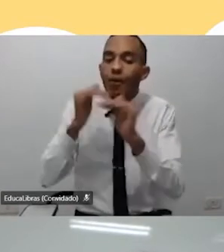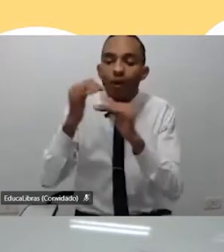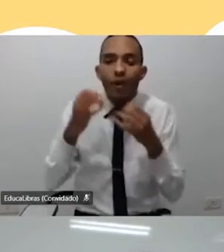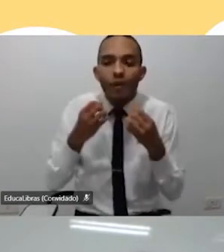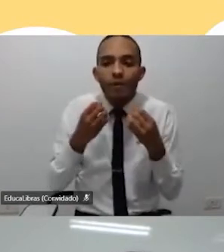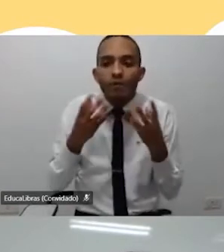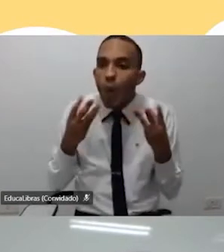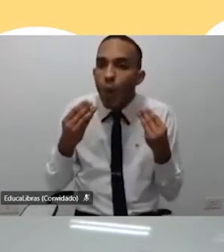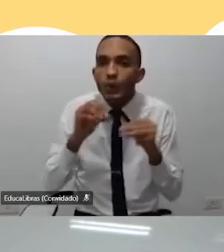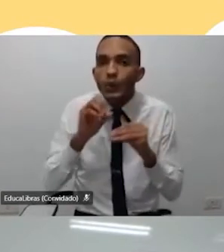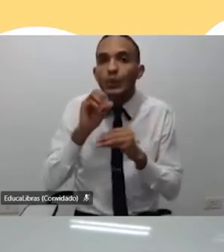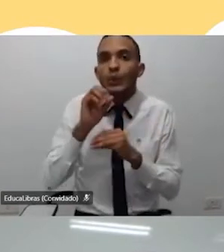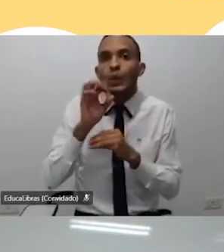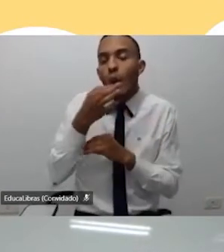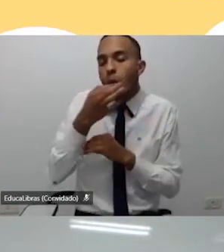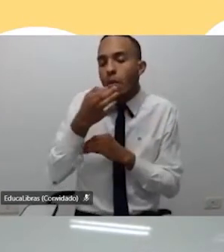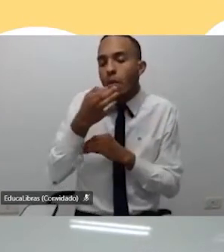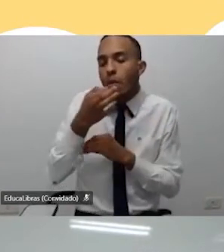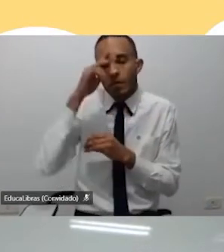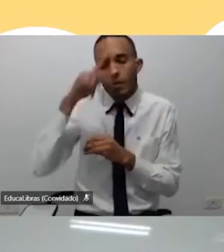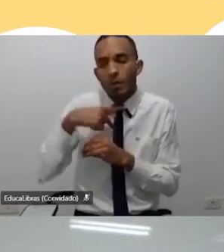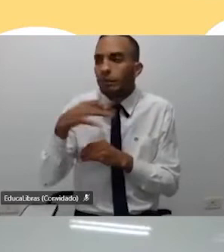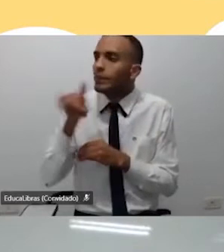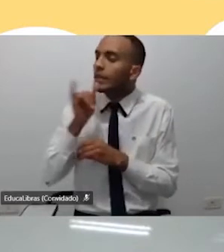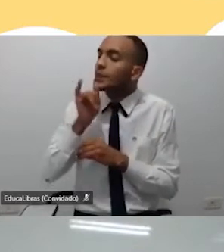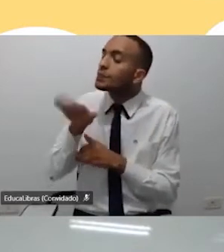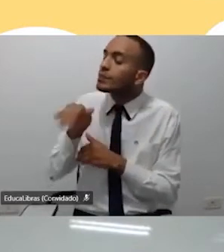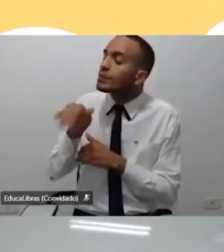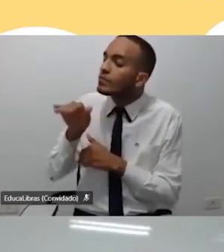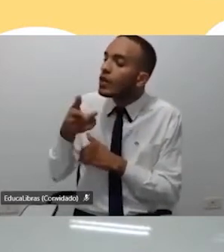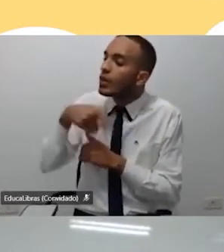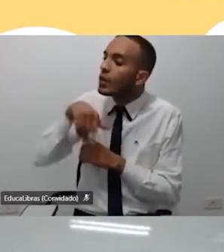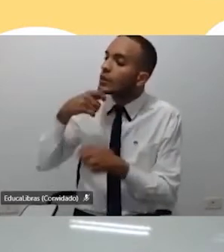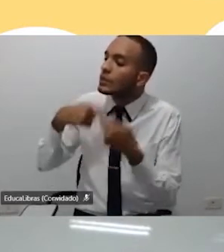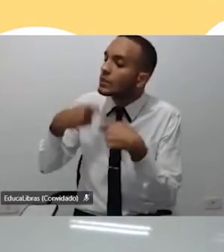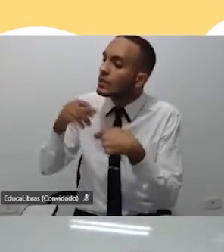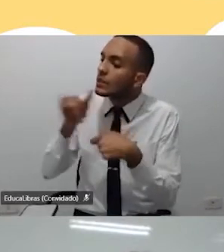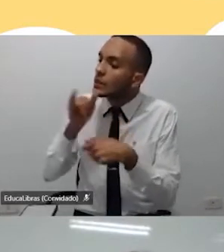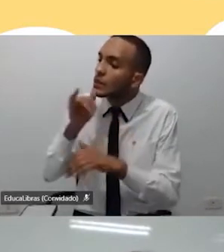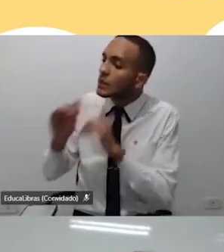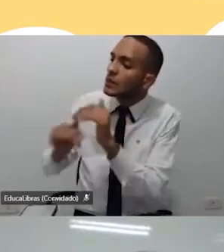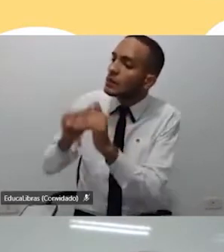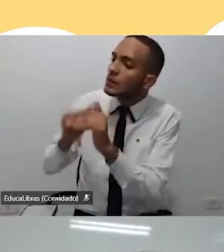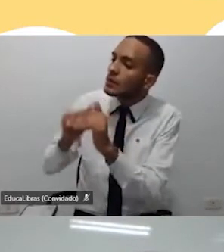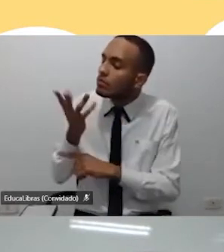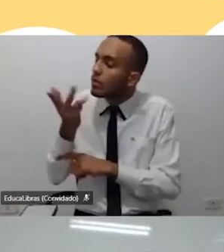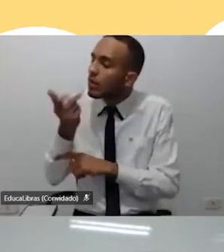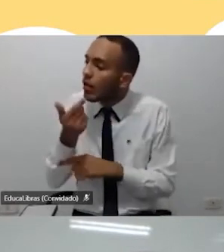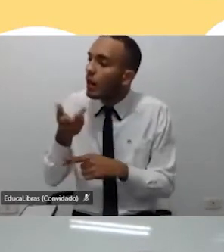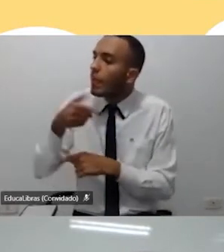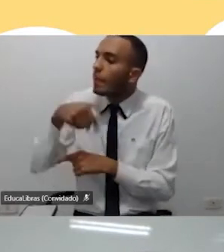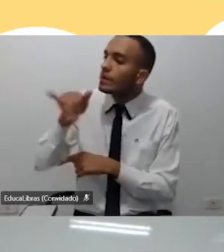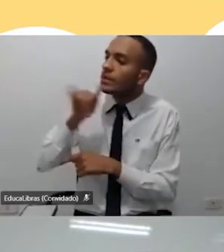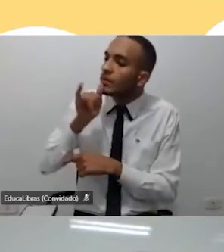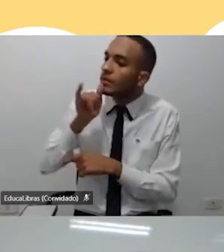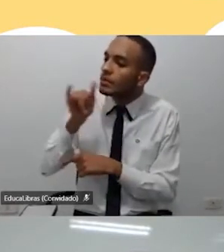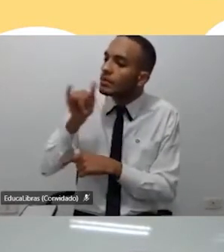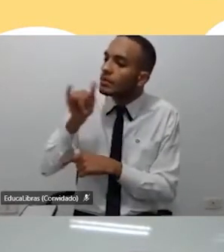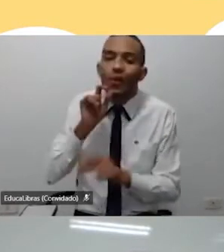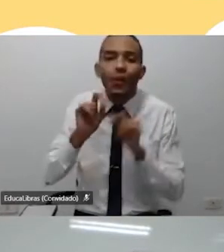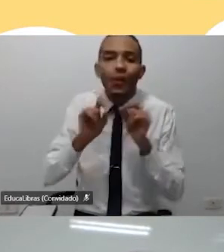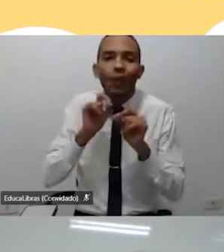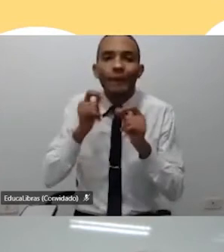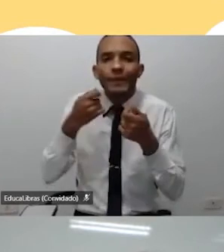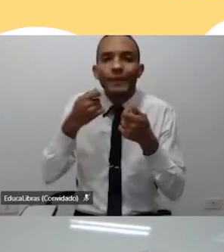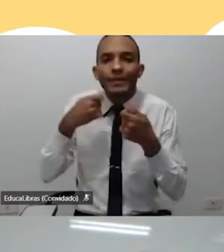o senso crítico. Então, quando a gente fala, olha, nós precisamos desenvolver essas habilidades, nós estamos dizendo que nós precisamos